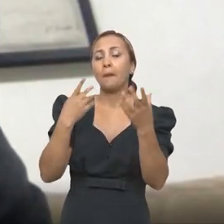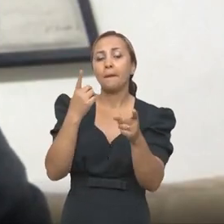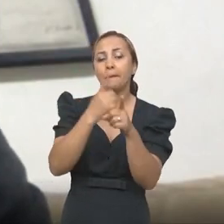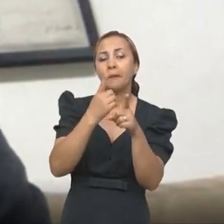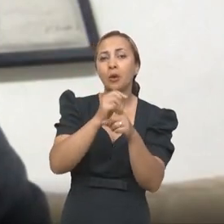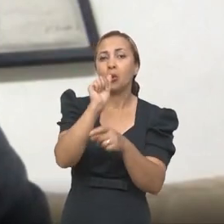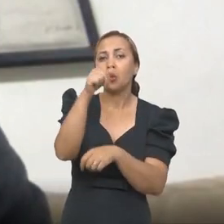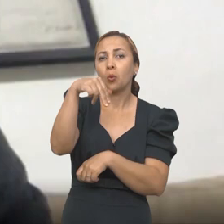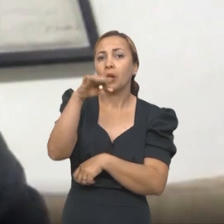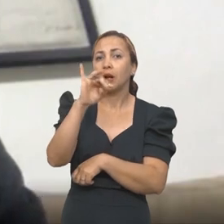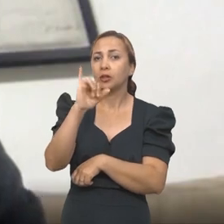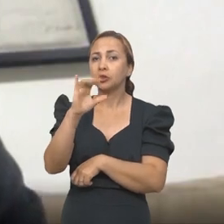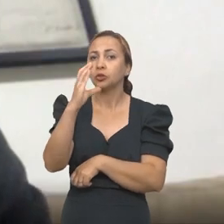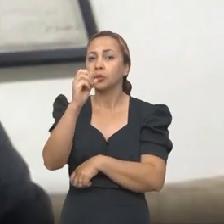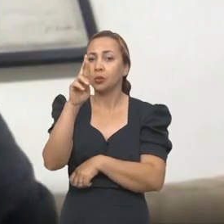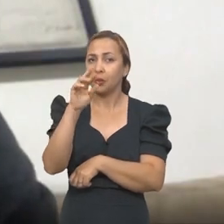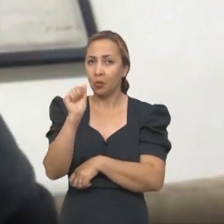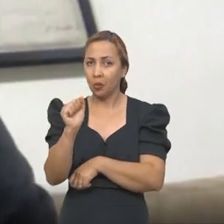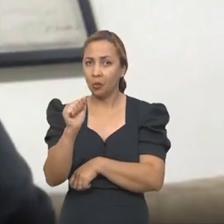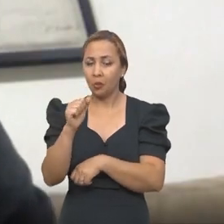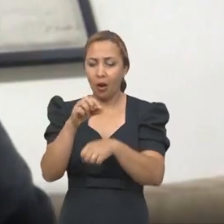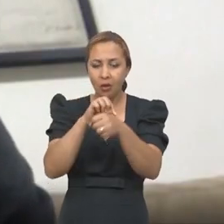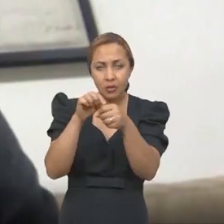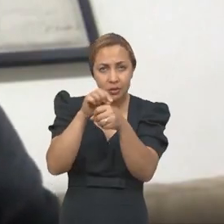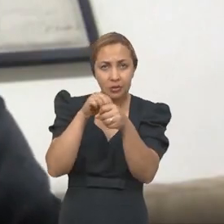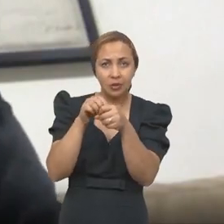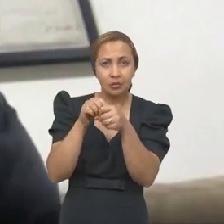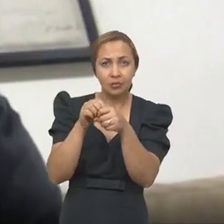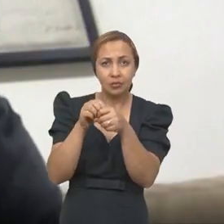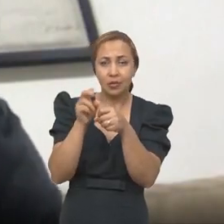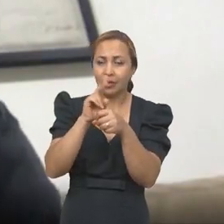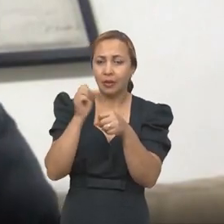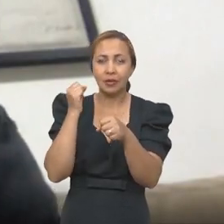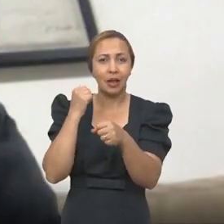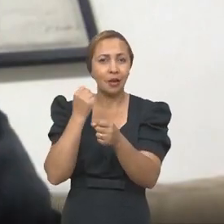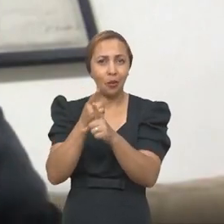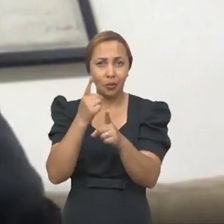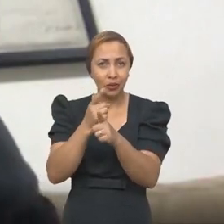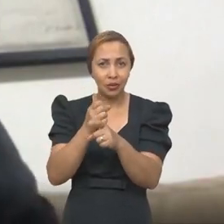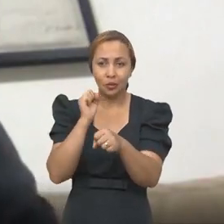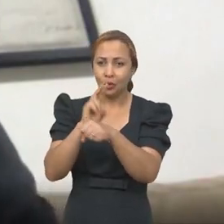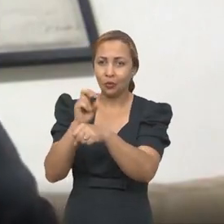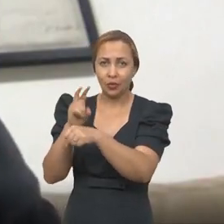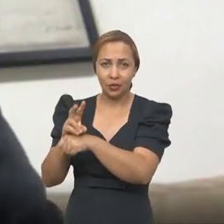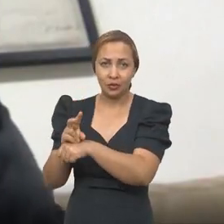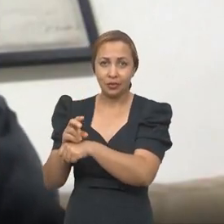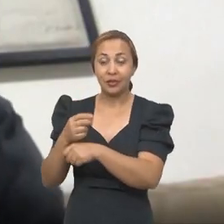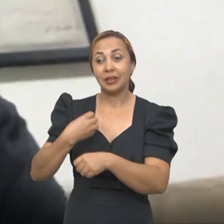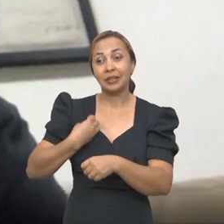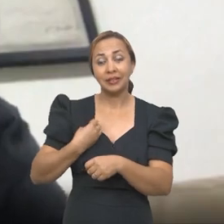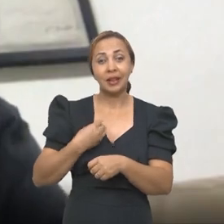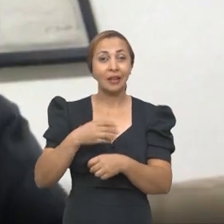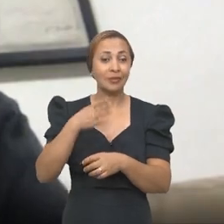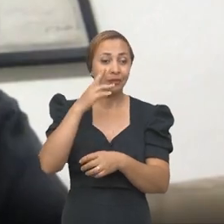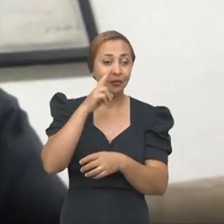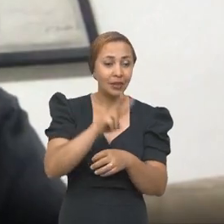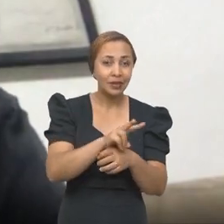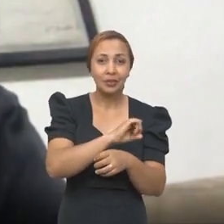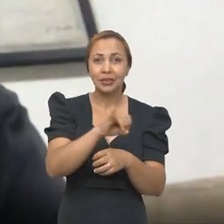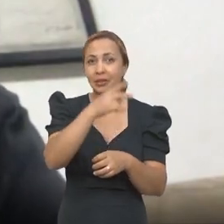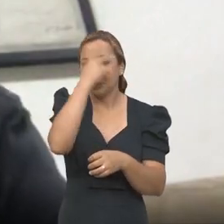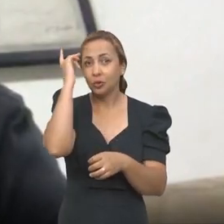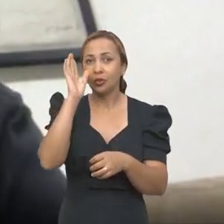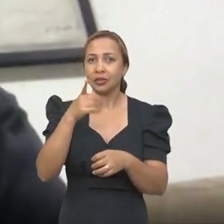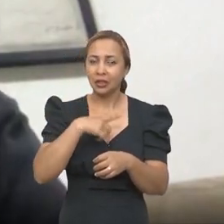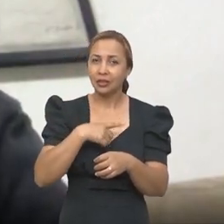o anticorpo no indivíduo, você não está detectando o vírus. Você está detectando se o